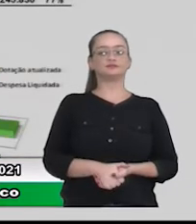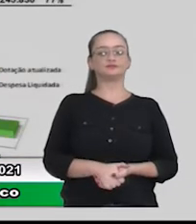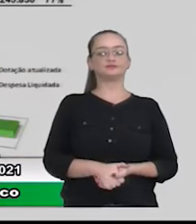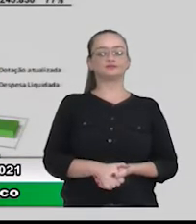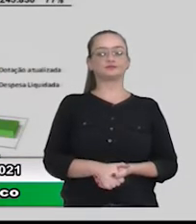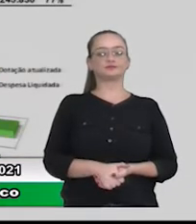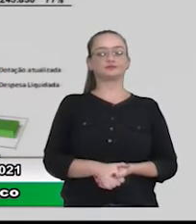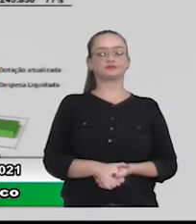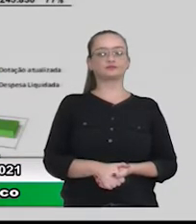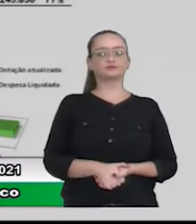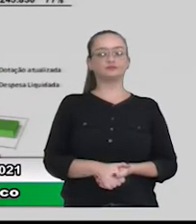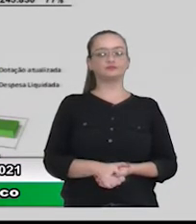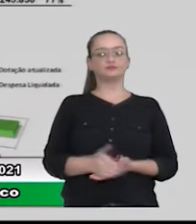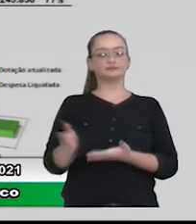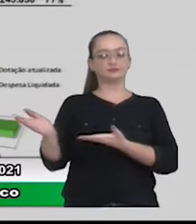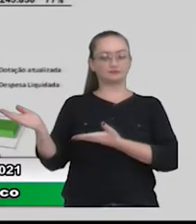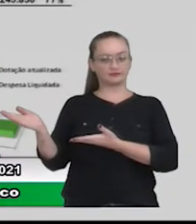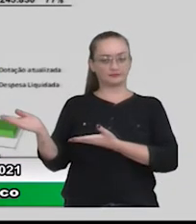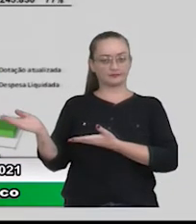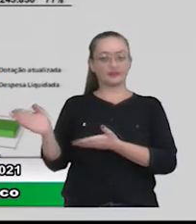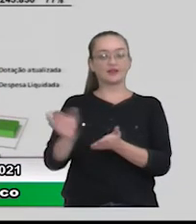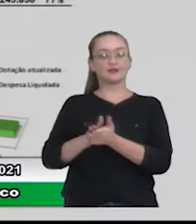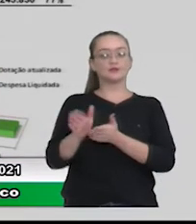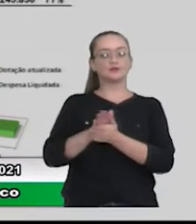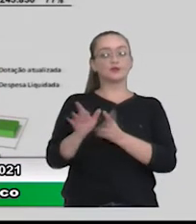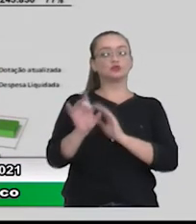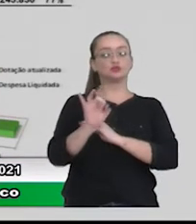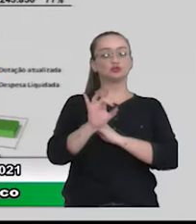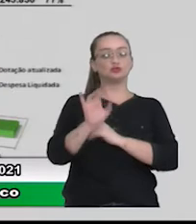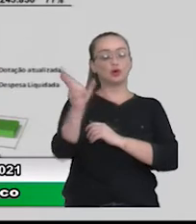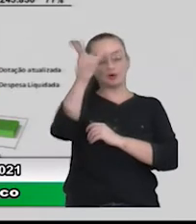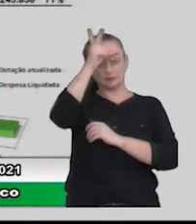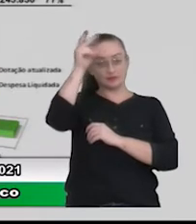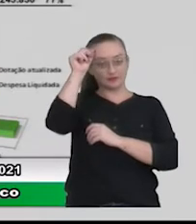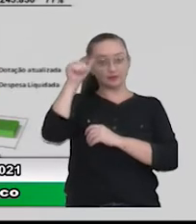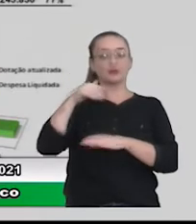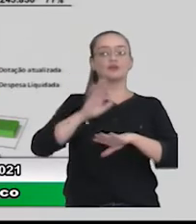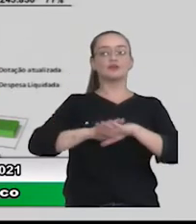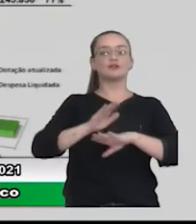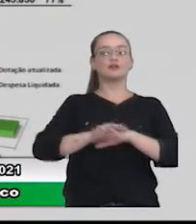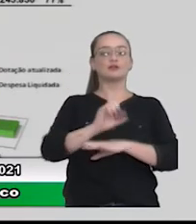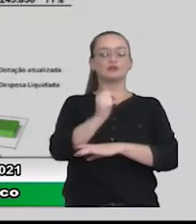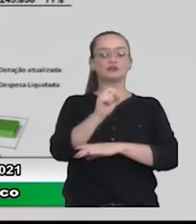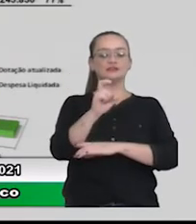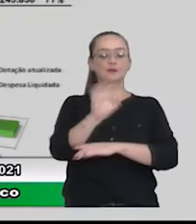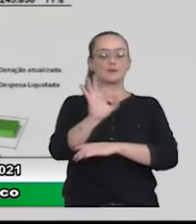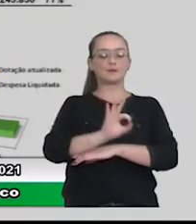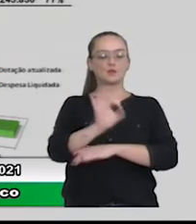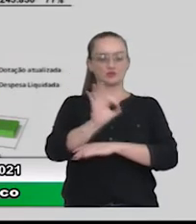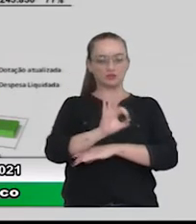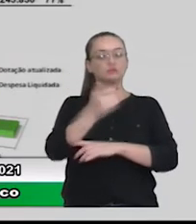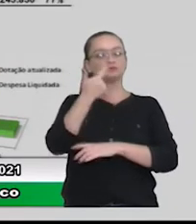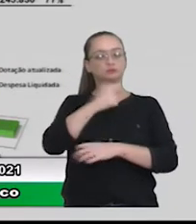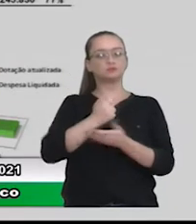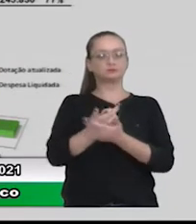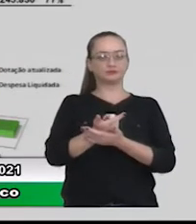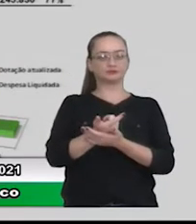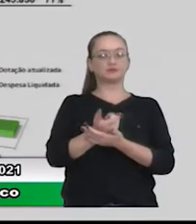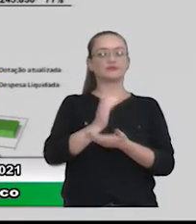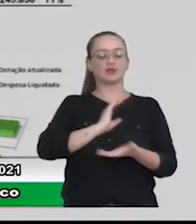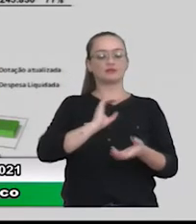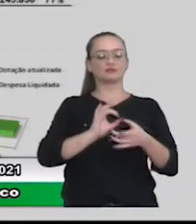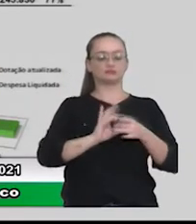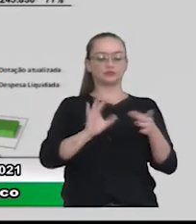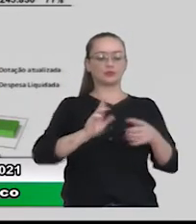Aqui é a despesa só da prefeitura. A gente executou 85% do orçamento que estava disponível para as despesas